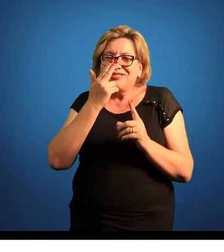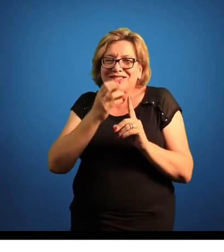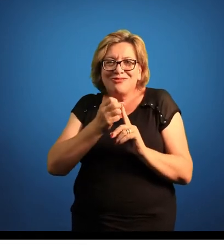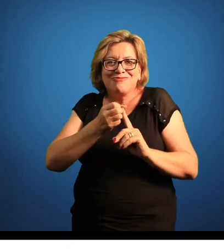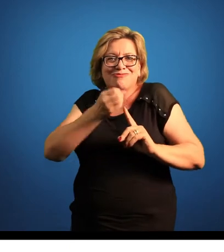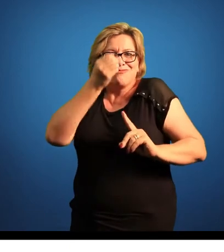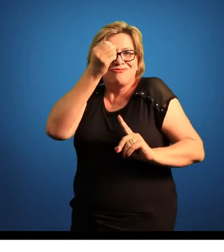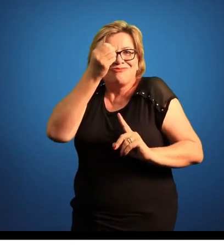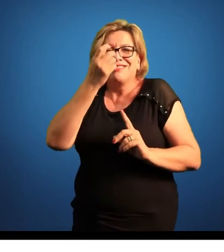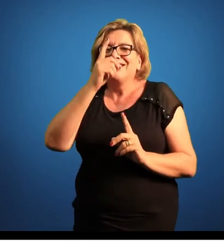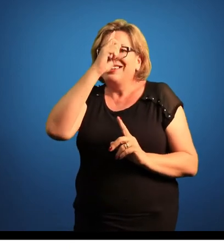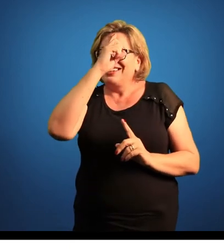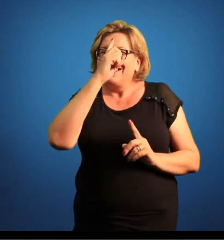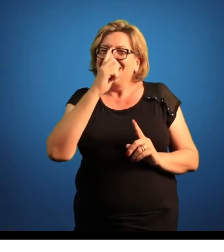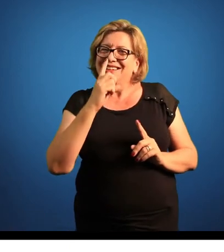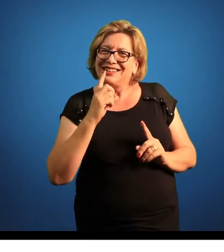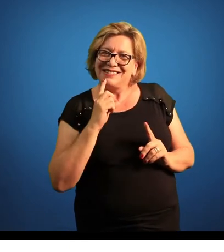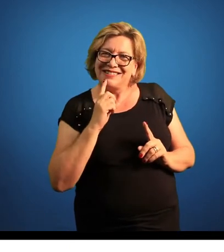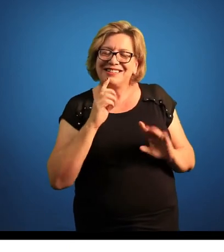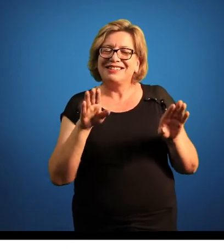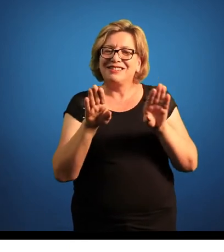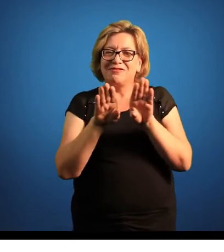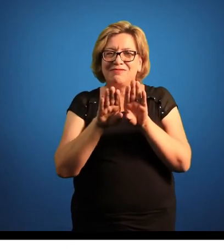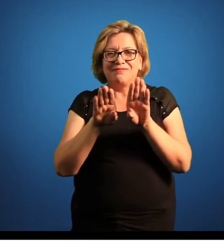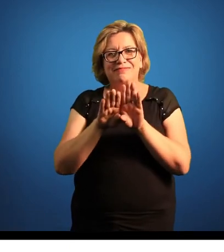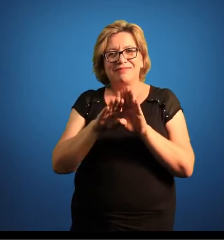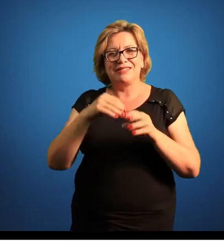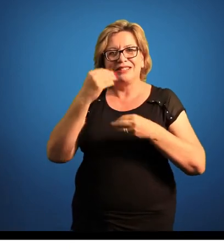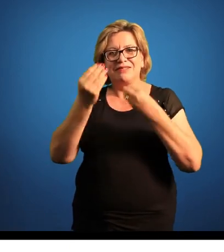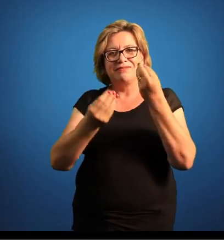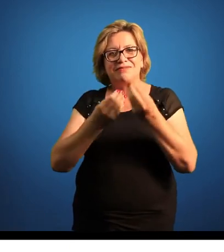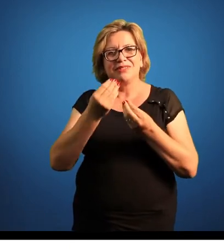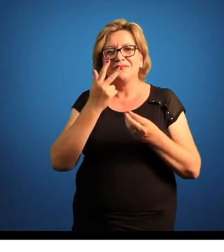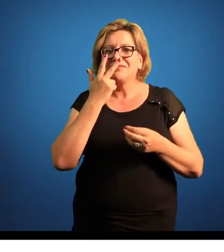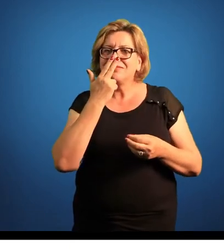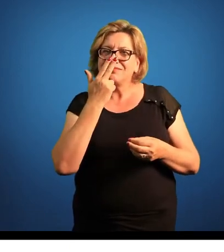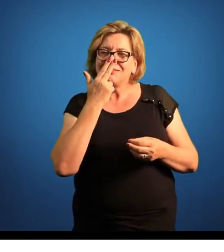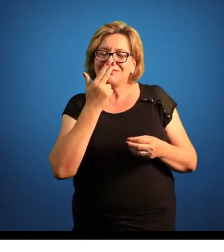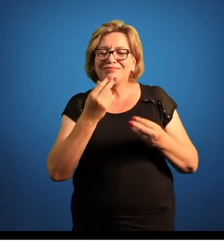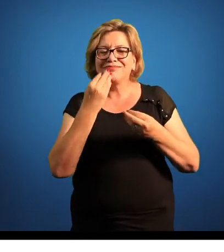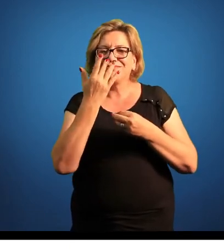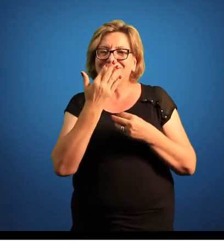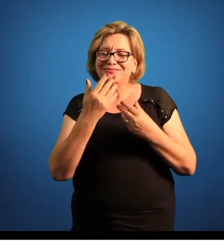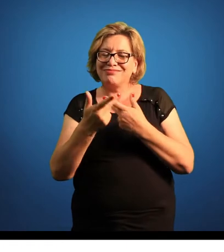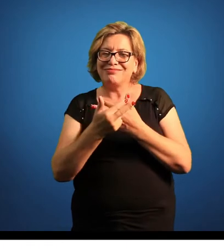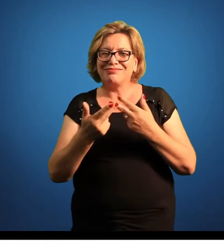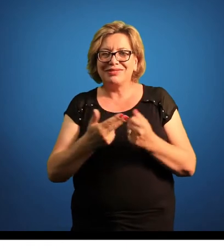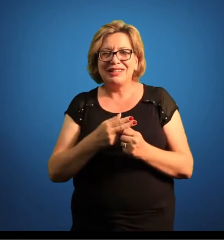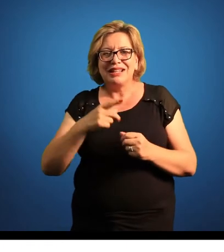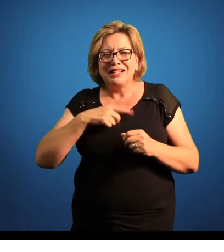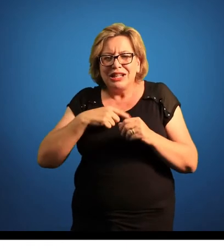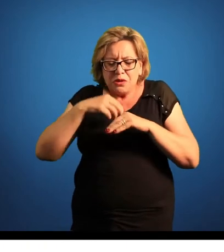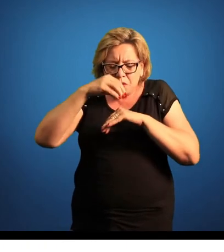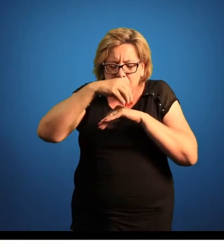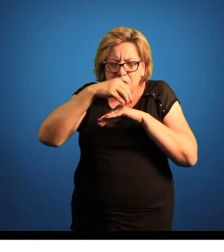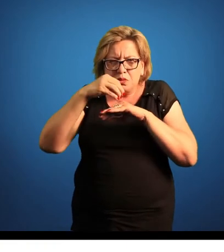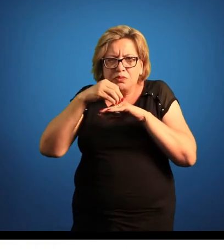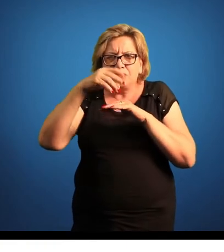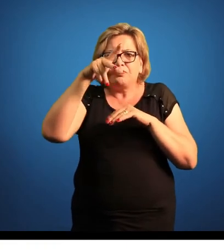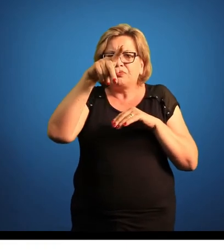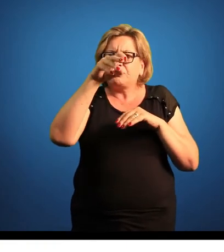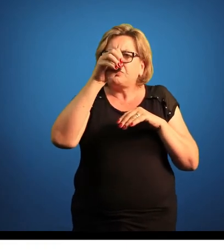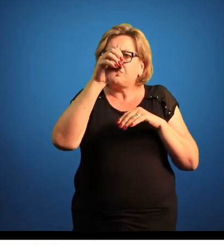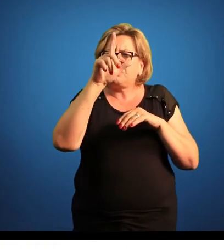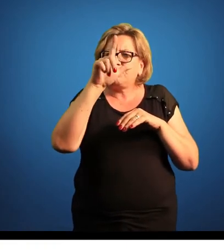amarelo, né? O coral guarda-chuva amarelo, também conhecido como coral de couro. E ele também tem pequenos pólipozinhos, né?